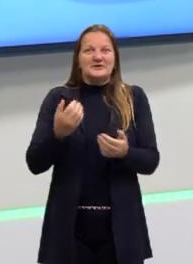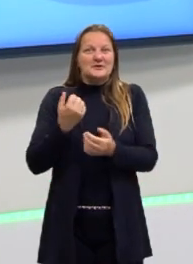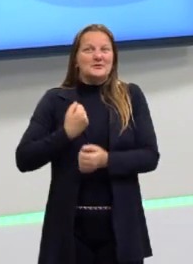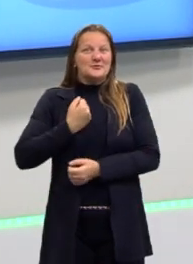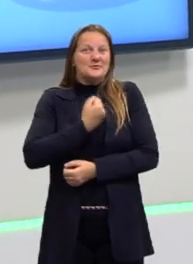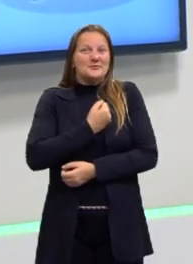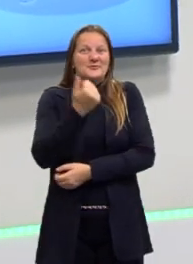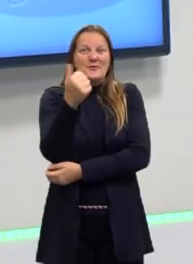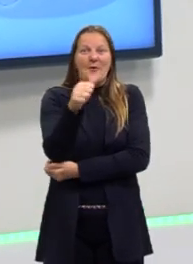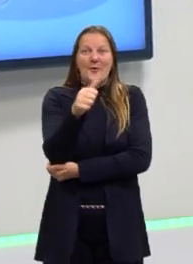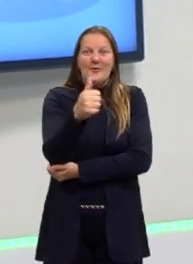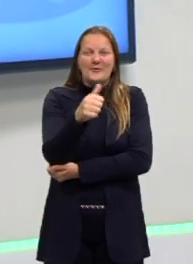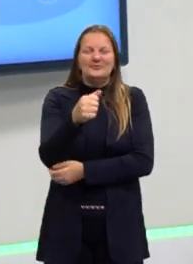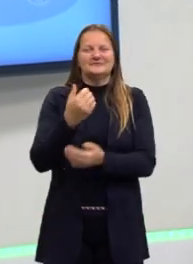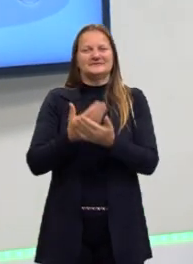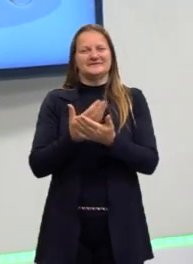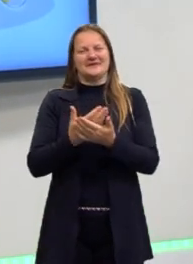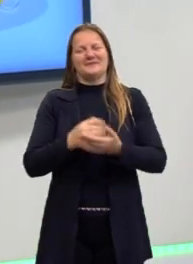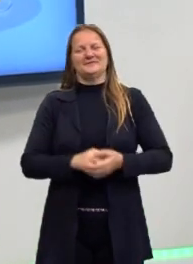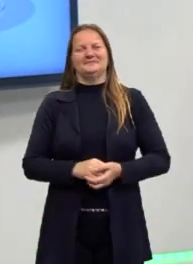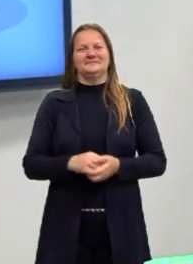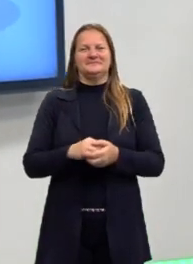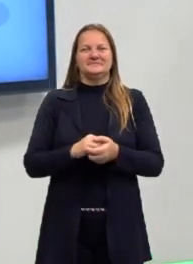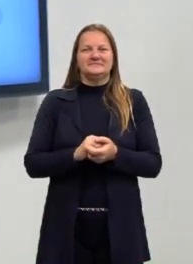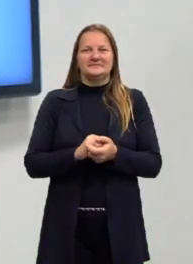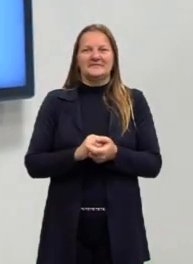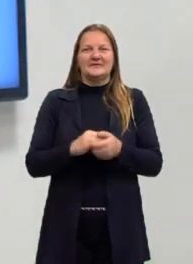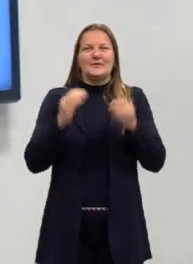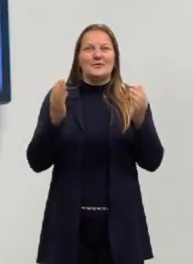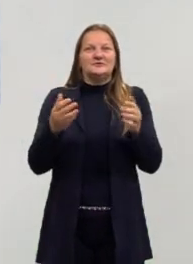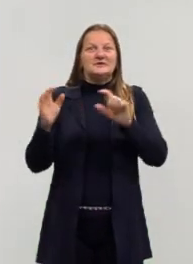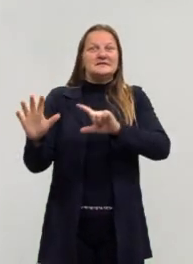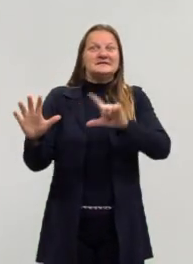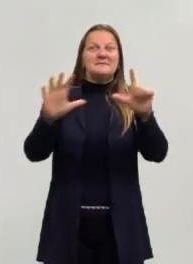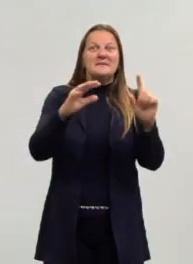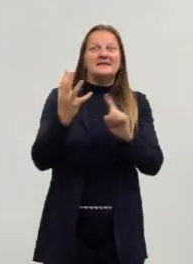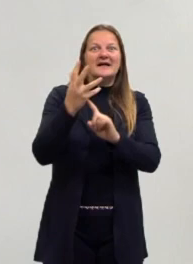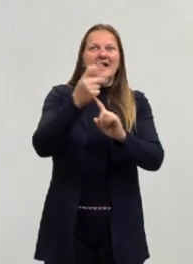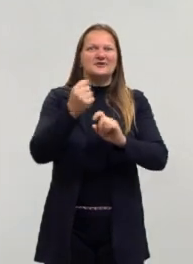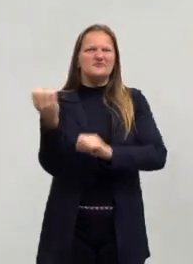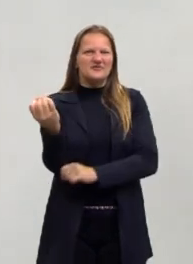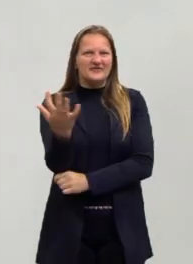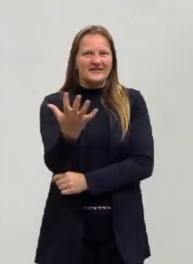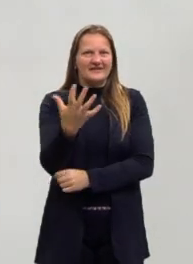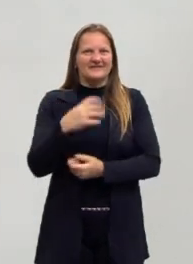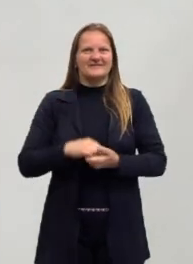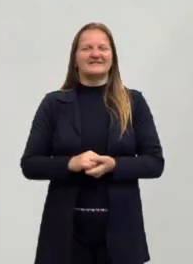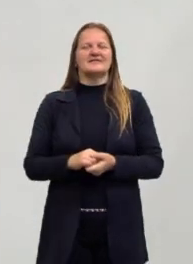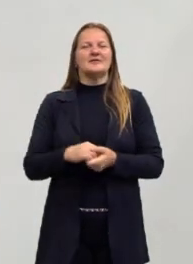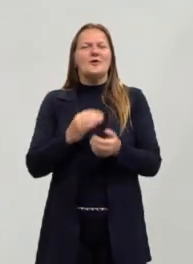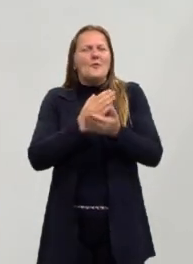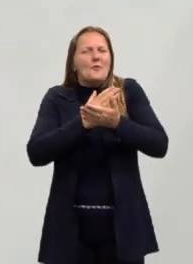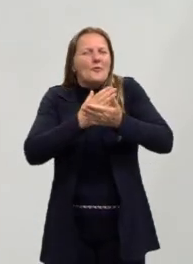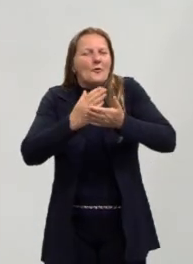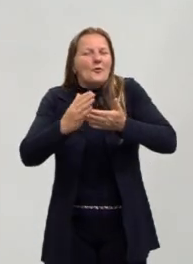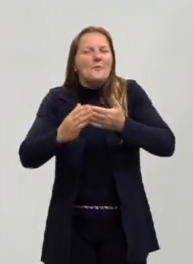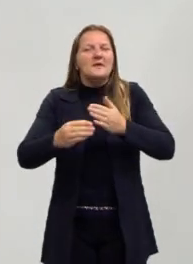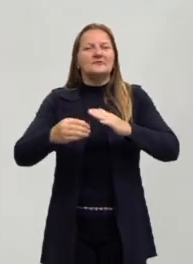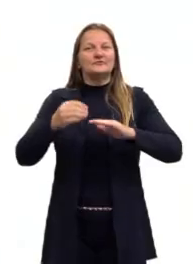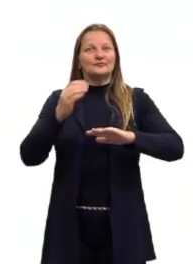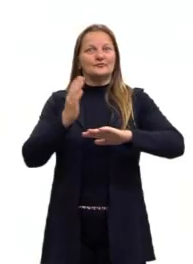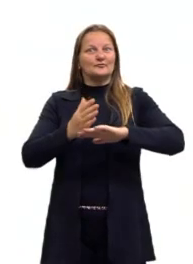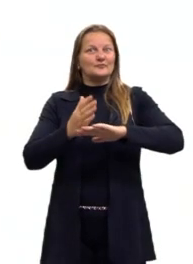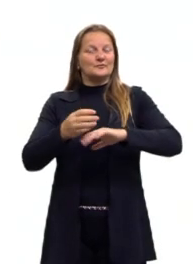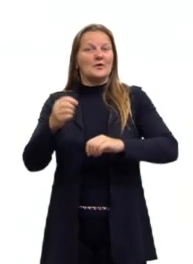na nossa décima primeira aula e vamos falar de um momento muito especial que é a semana de arte moderna que é o início do modernismo no